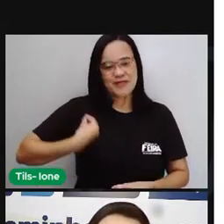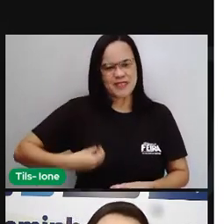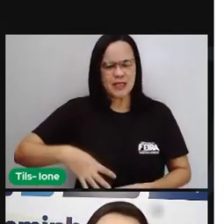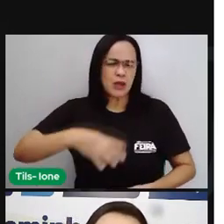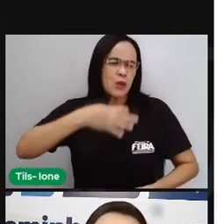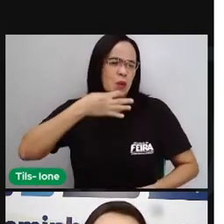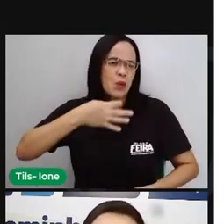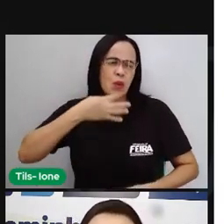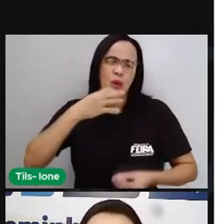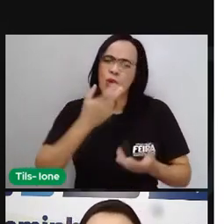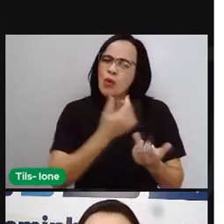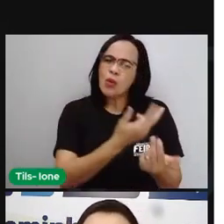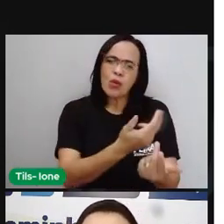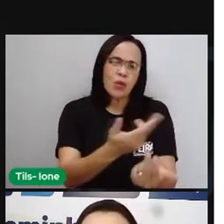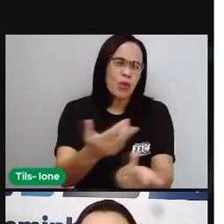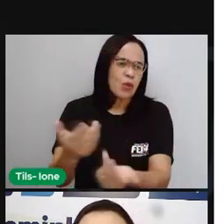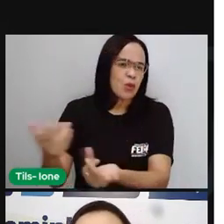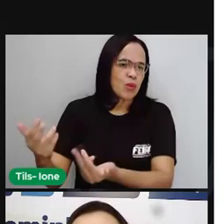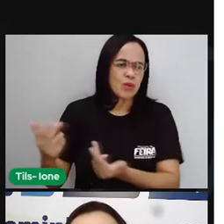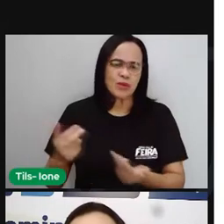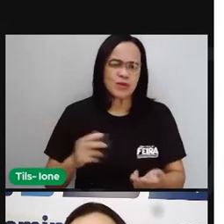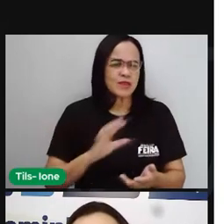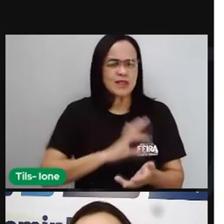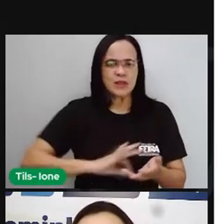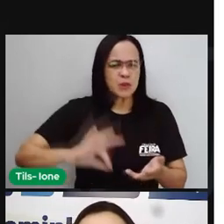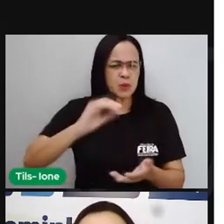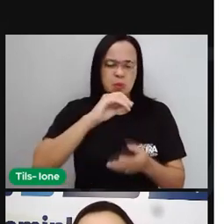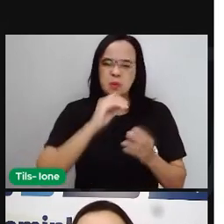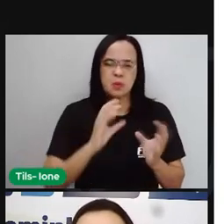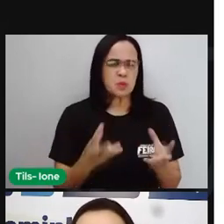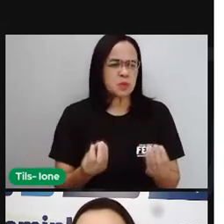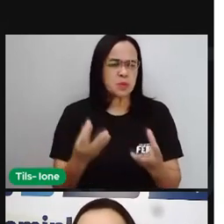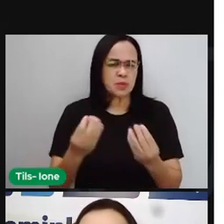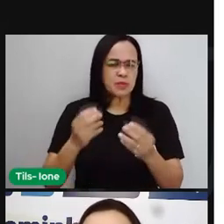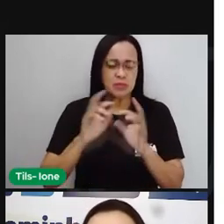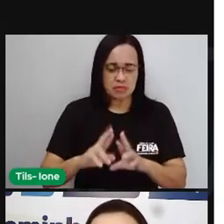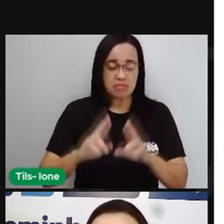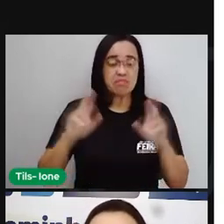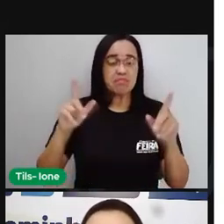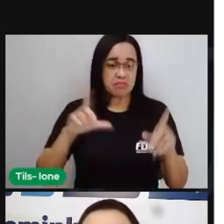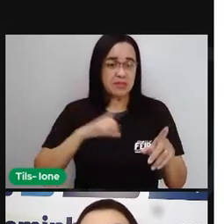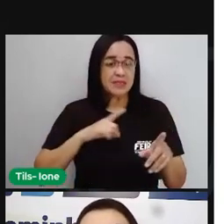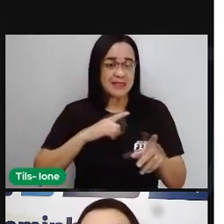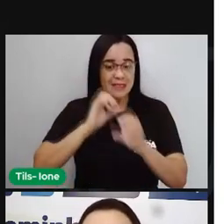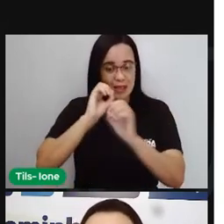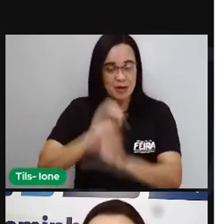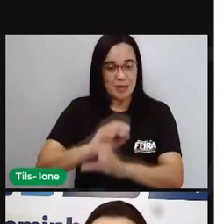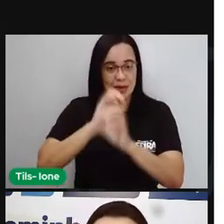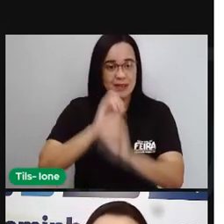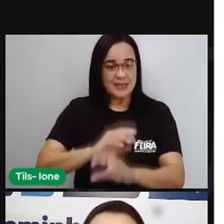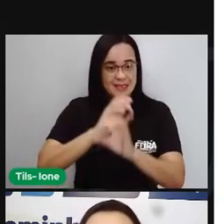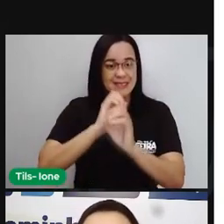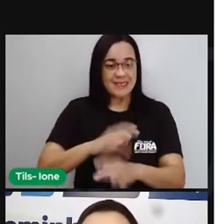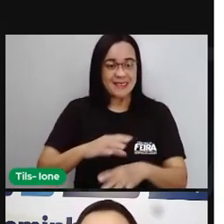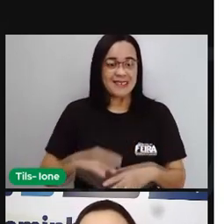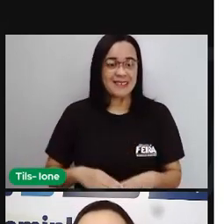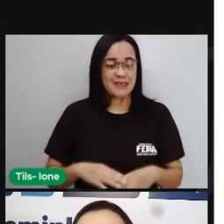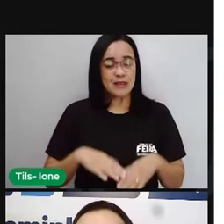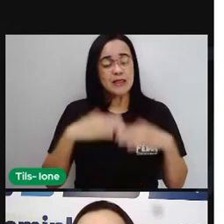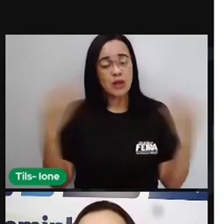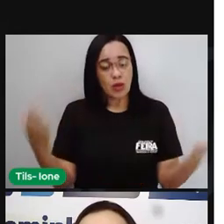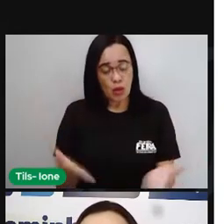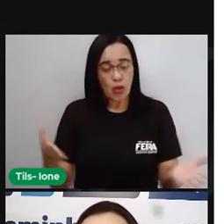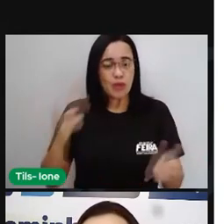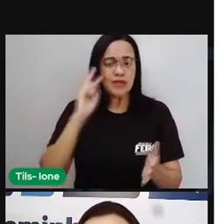conhecimentos. Apesar, assim, da nossa realidade, a gente observar, né? Cada vez mais avós jovens, né? Ainda